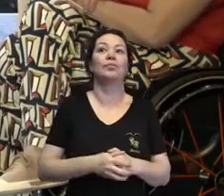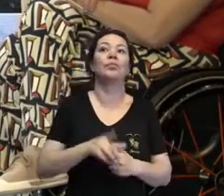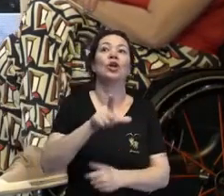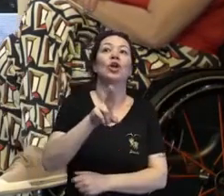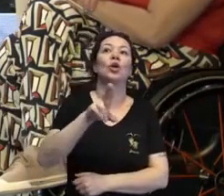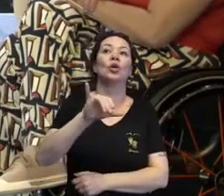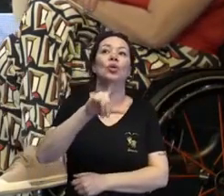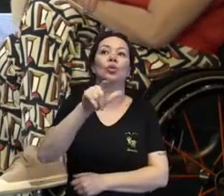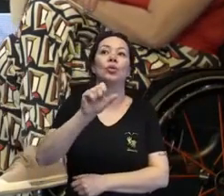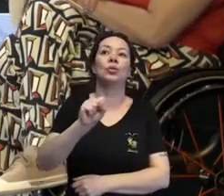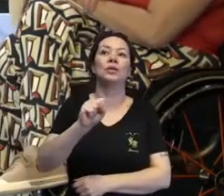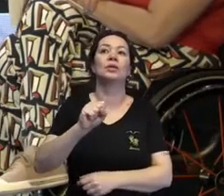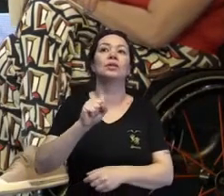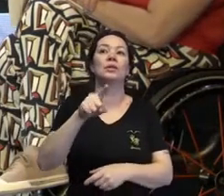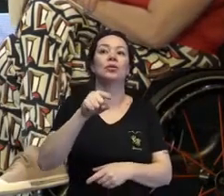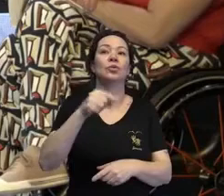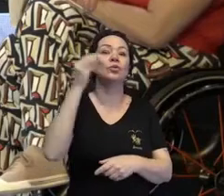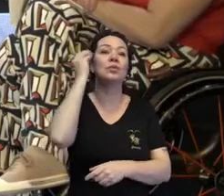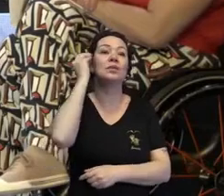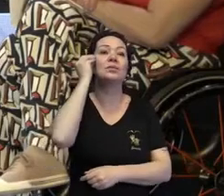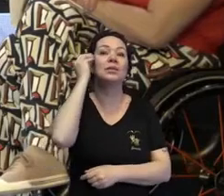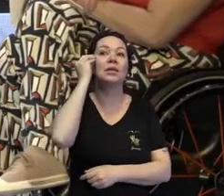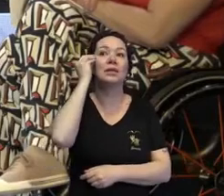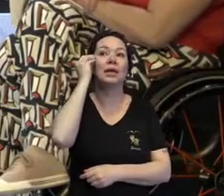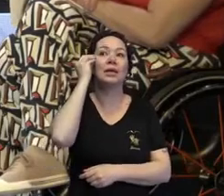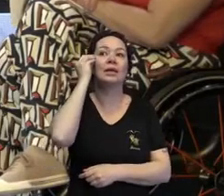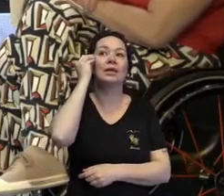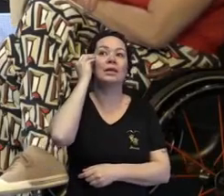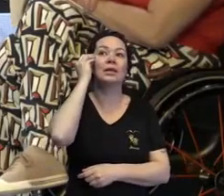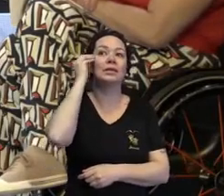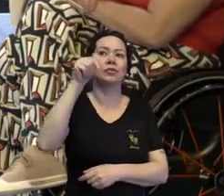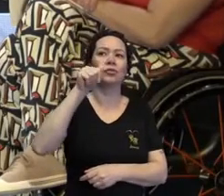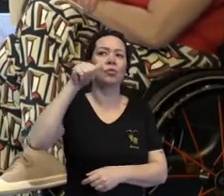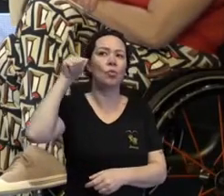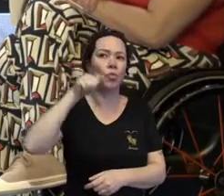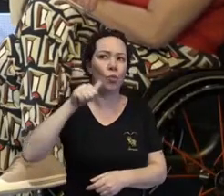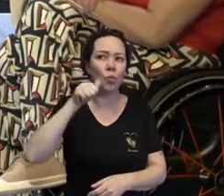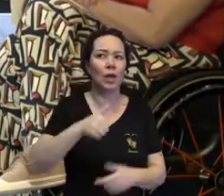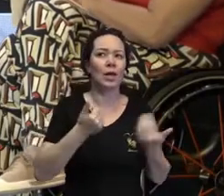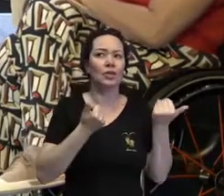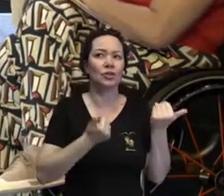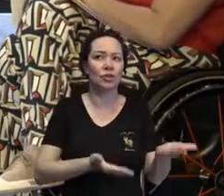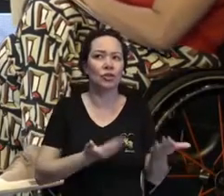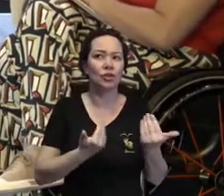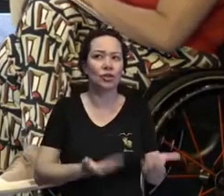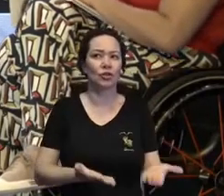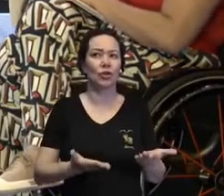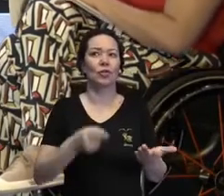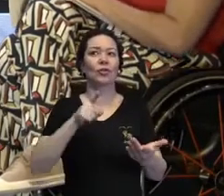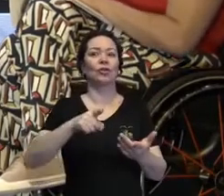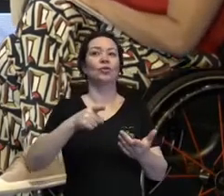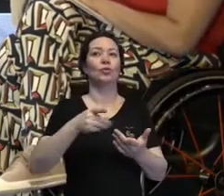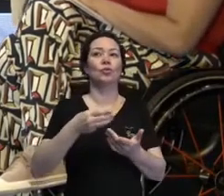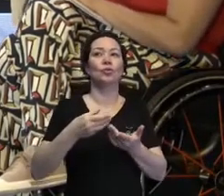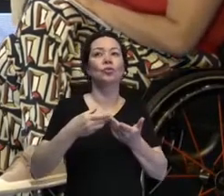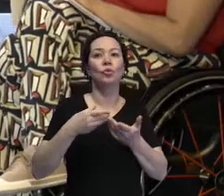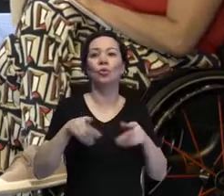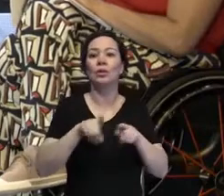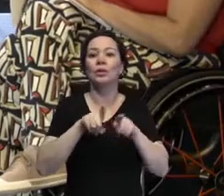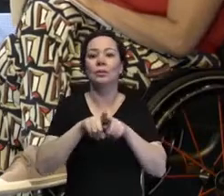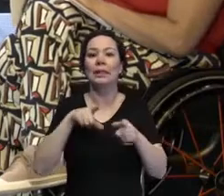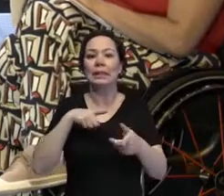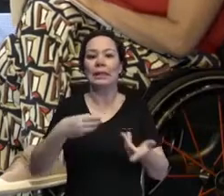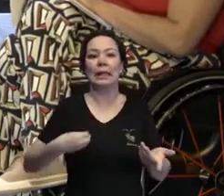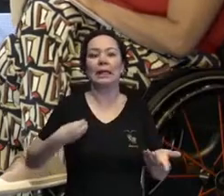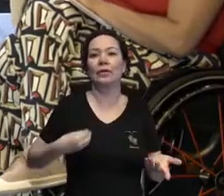a gente um pouquinho da tua experiência como uma mulher tão jovem, e que vivencia isso. Como é que você sente